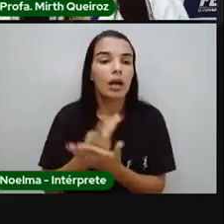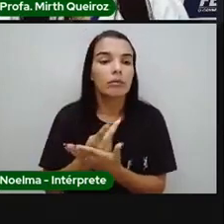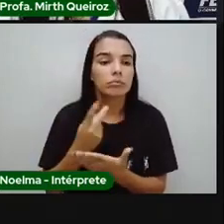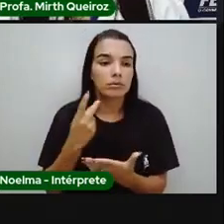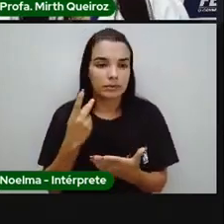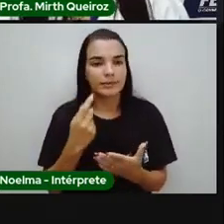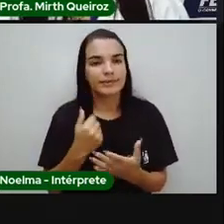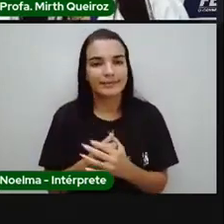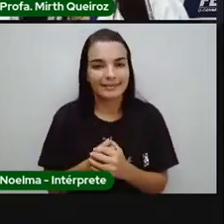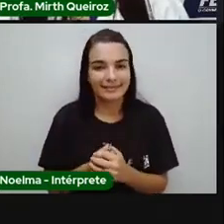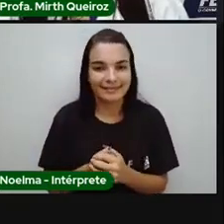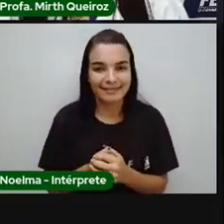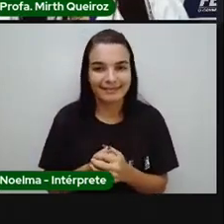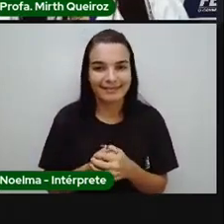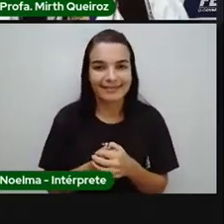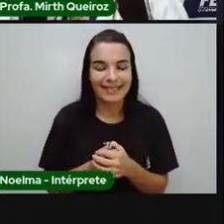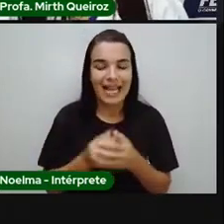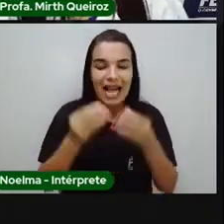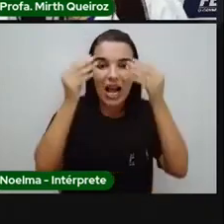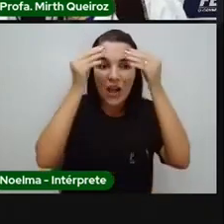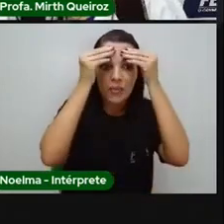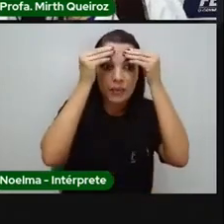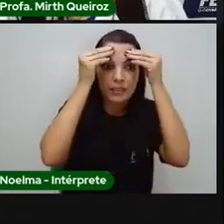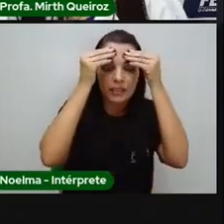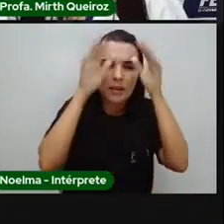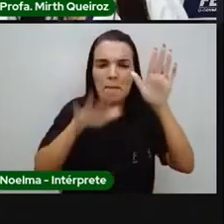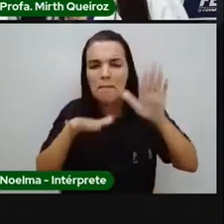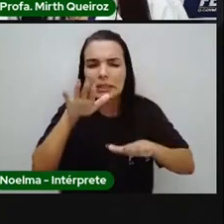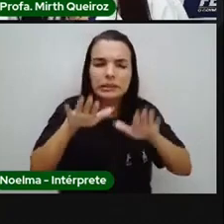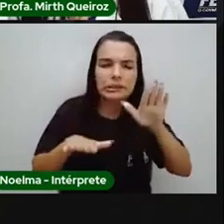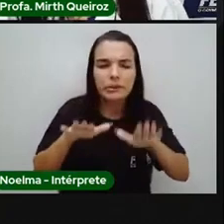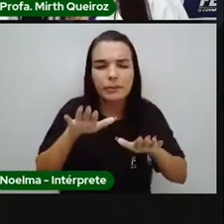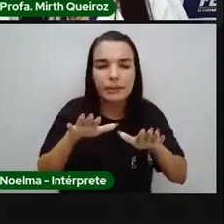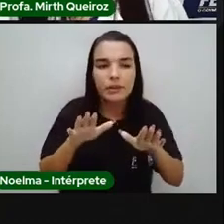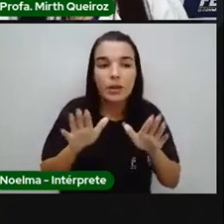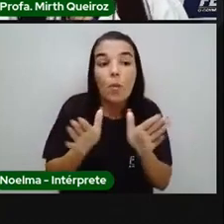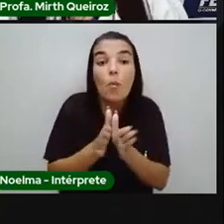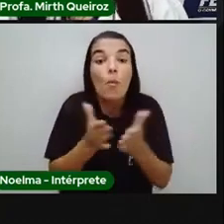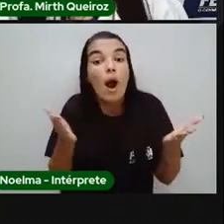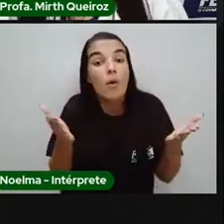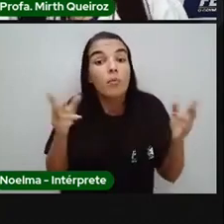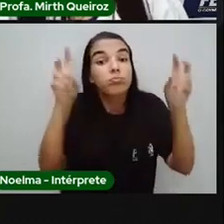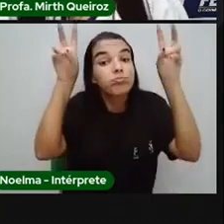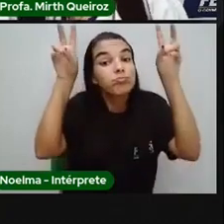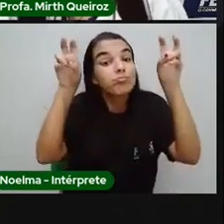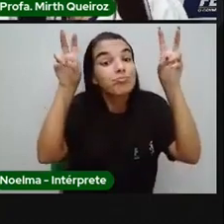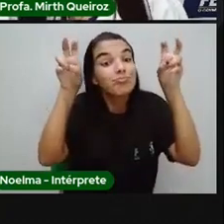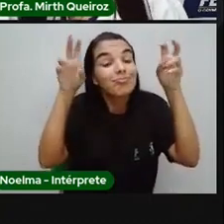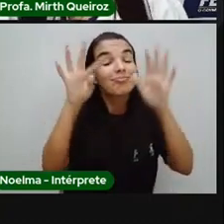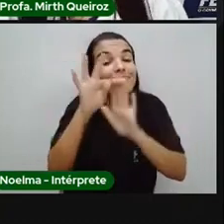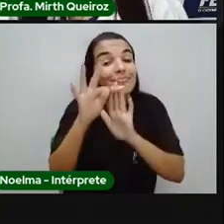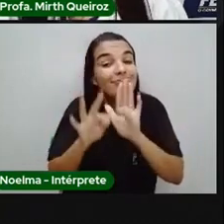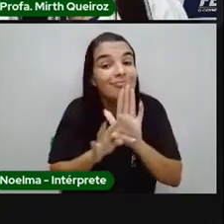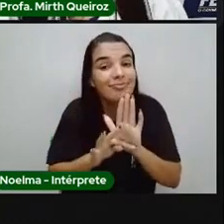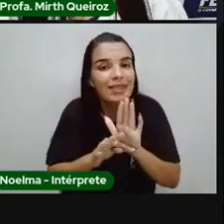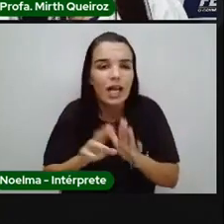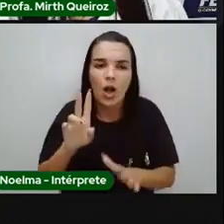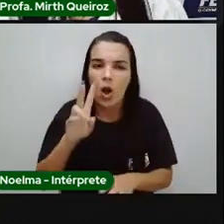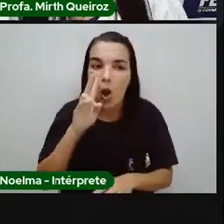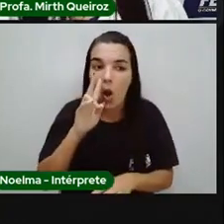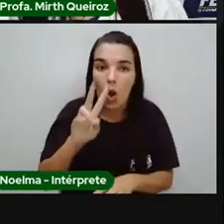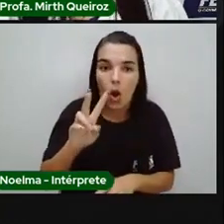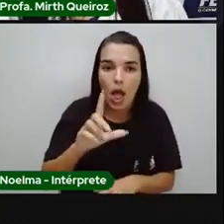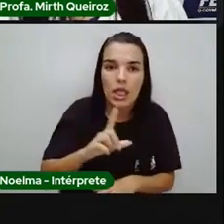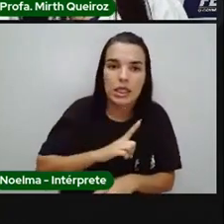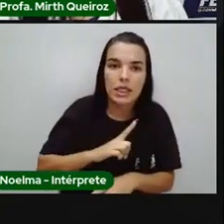também faz a gente compreender mais ou menos qual o assunto do texto. Nós temos um homem aqui,